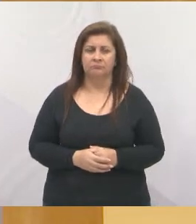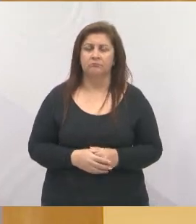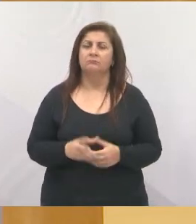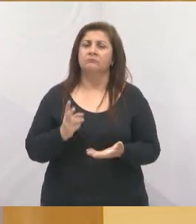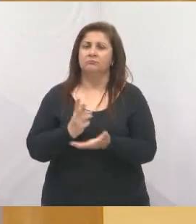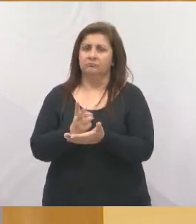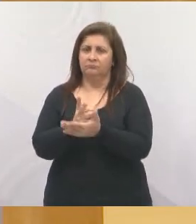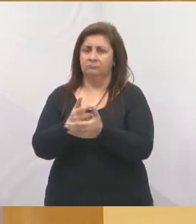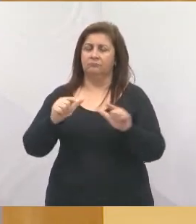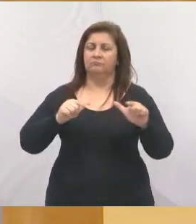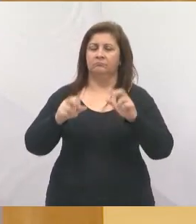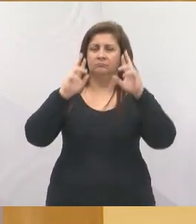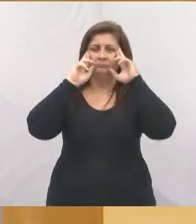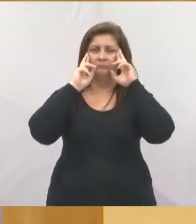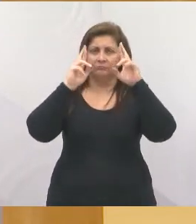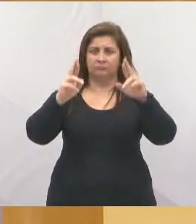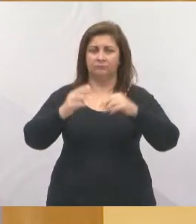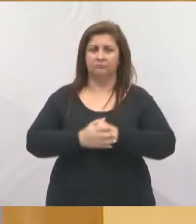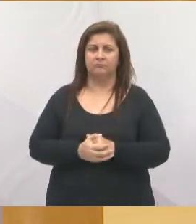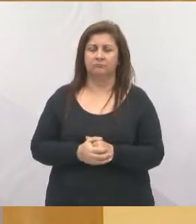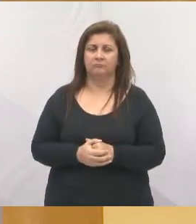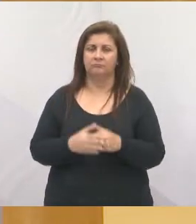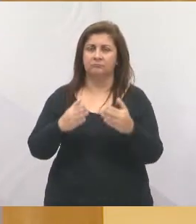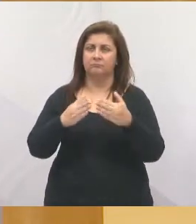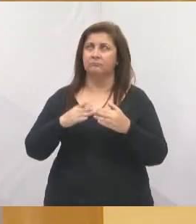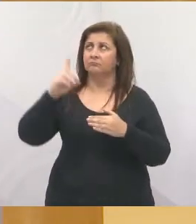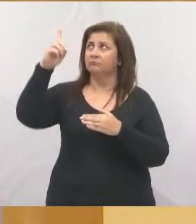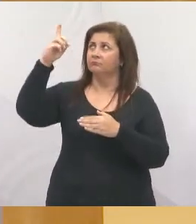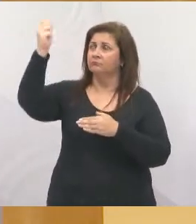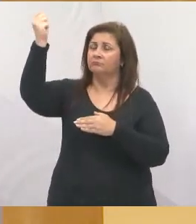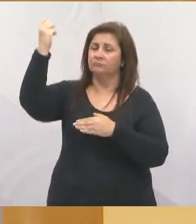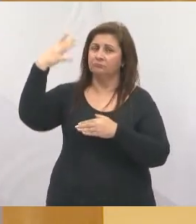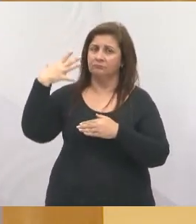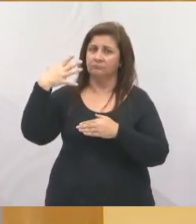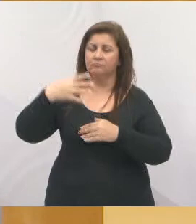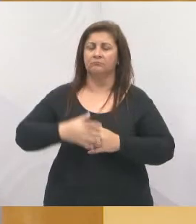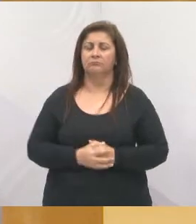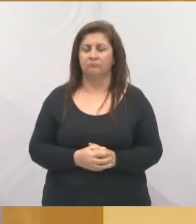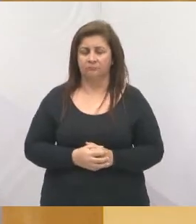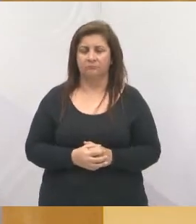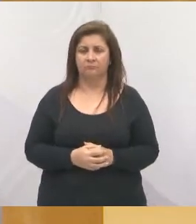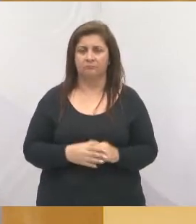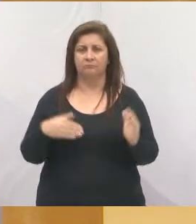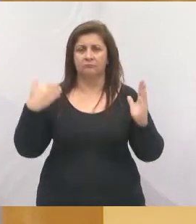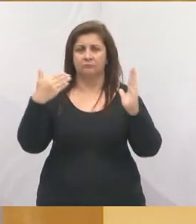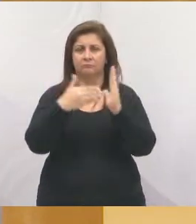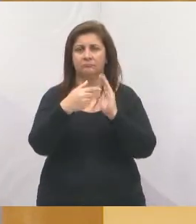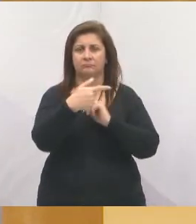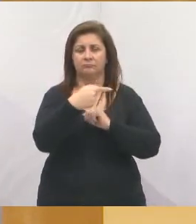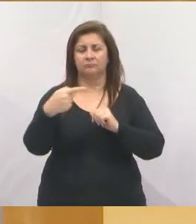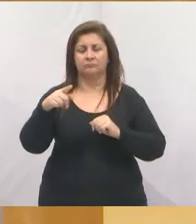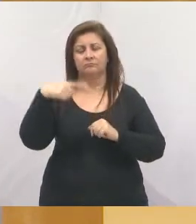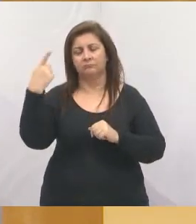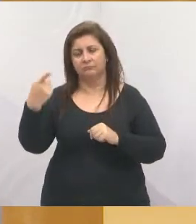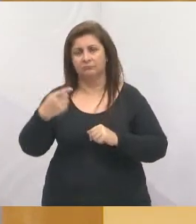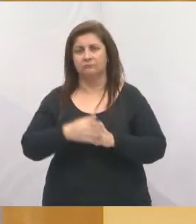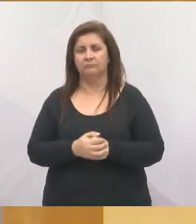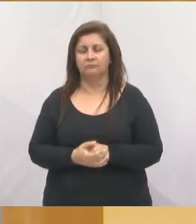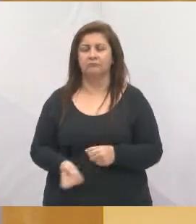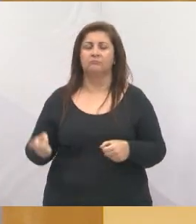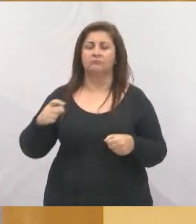gente vai continuar trabalhando com todo o respeito, peço a Deus que nos ilumine, que nos dê força e até a semana que vem estaremos aqui